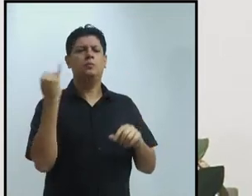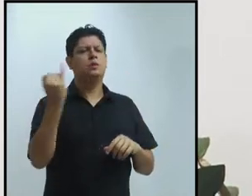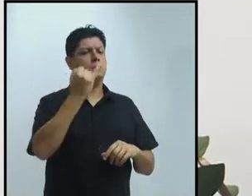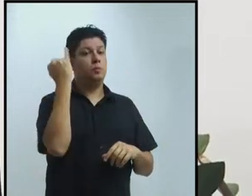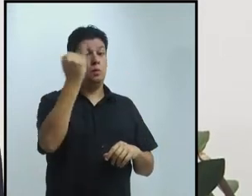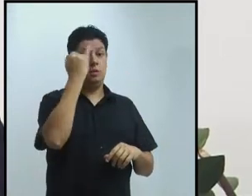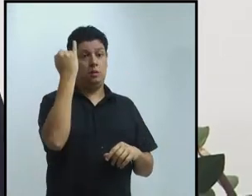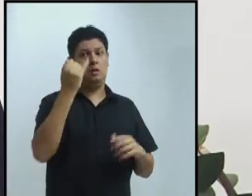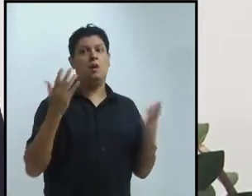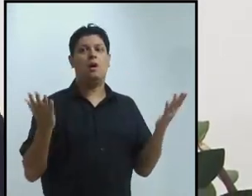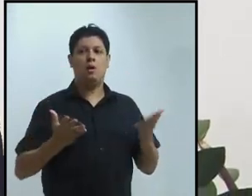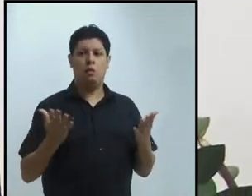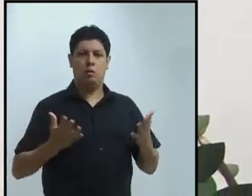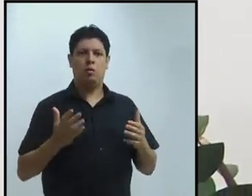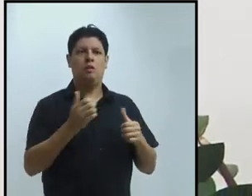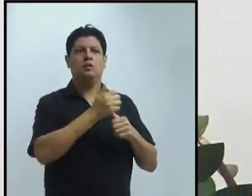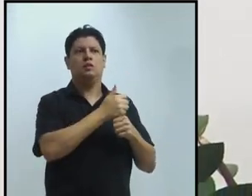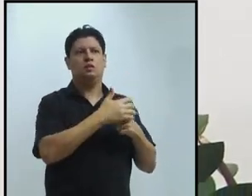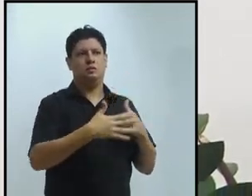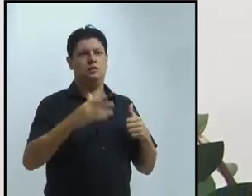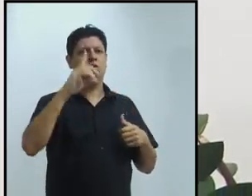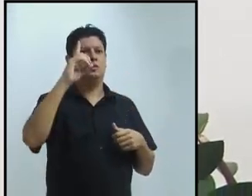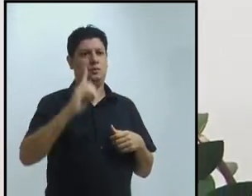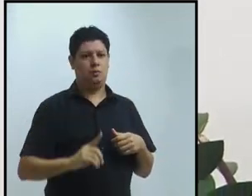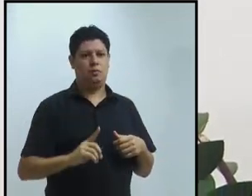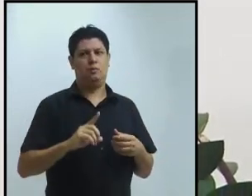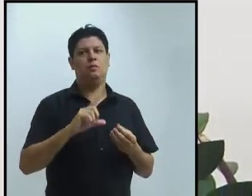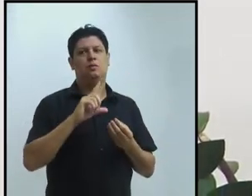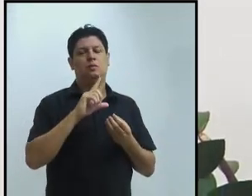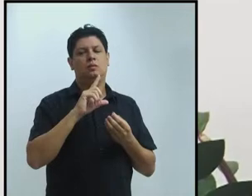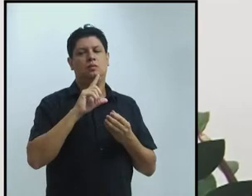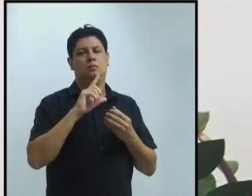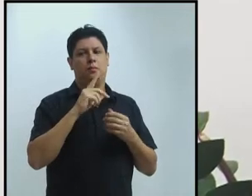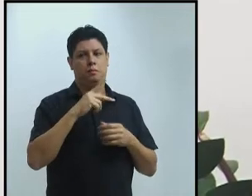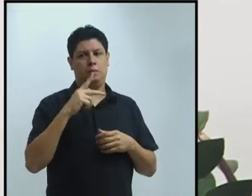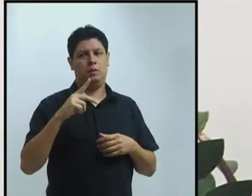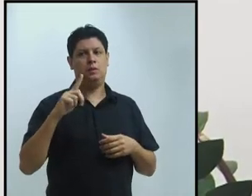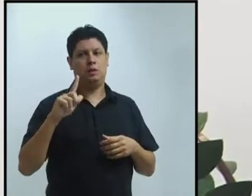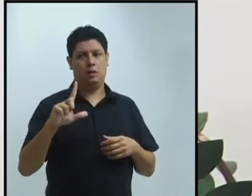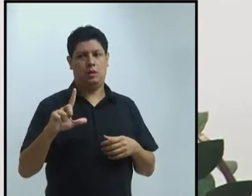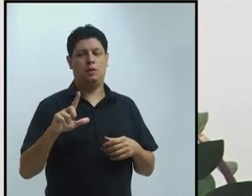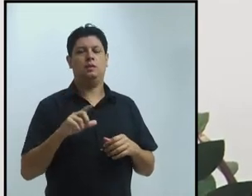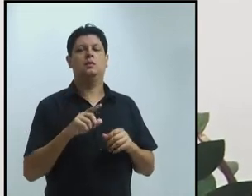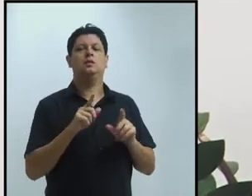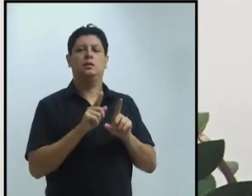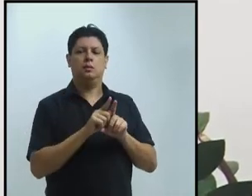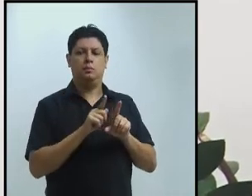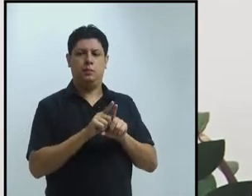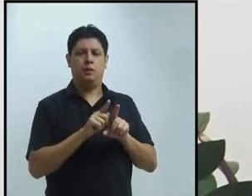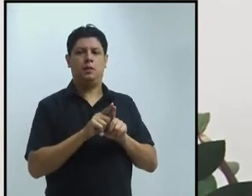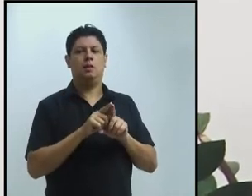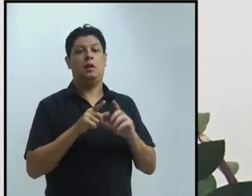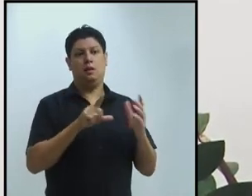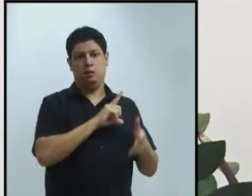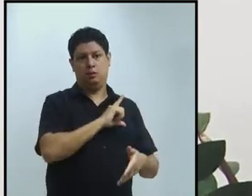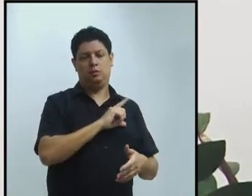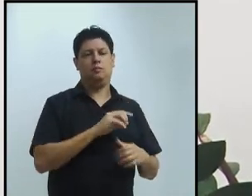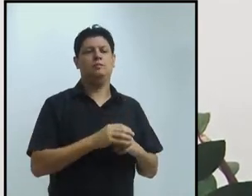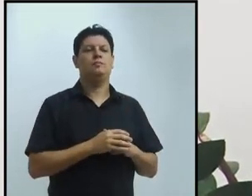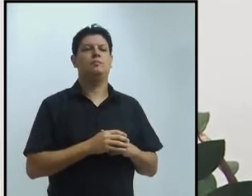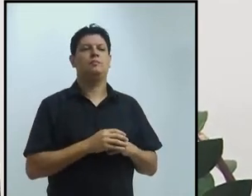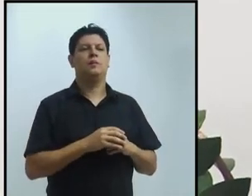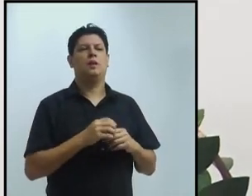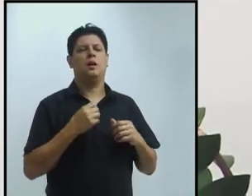gente... Eu vou fazer uma breve apresentação aqui dos nossos componentes da mesa, e vocês vão ver que eles já estão na instituição,